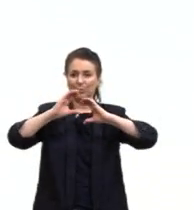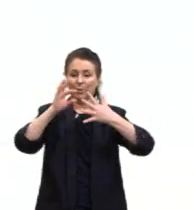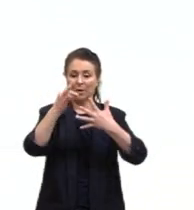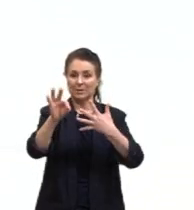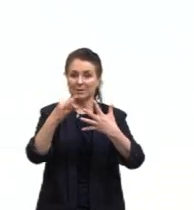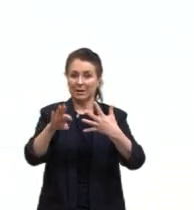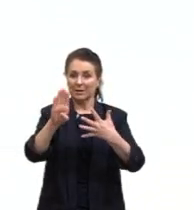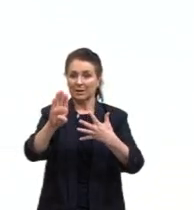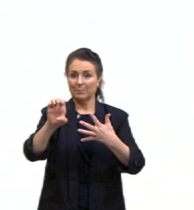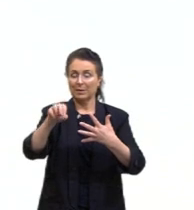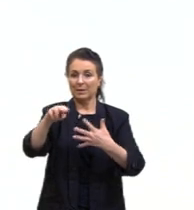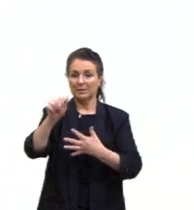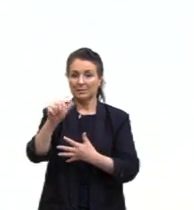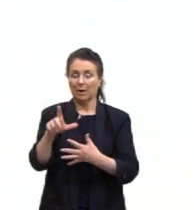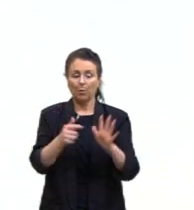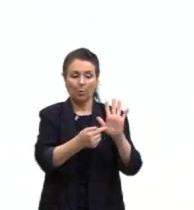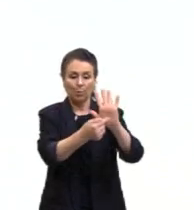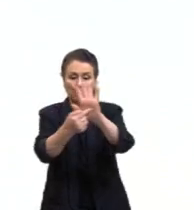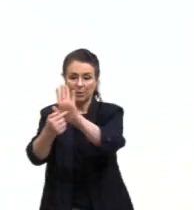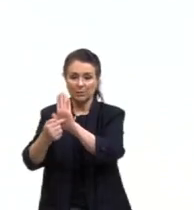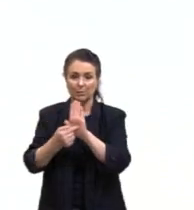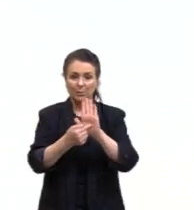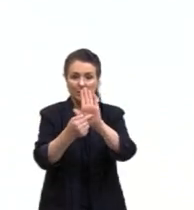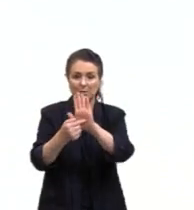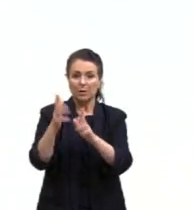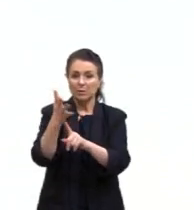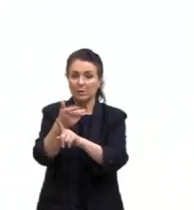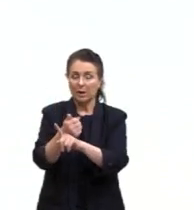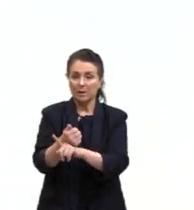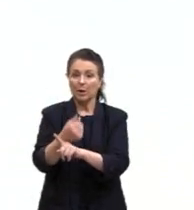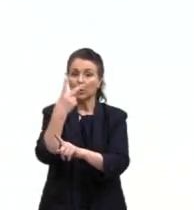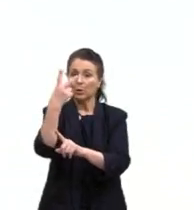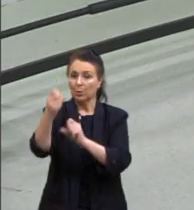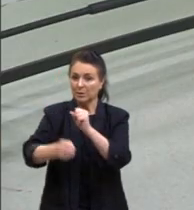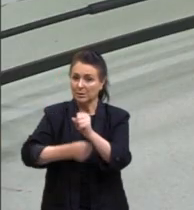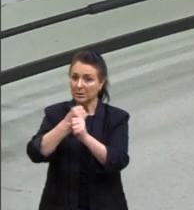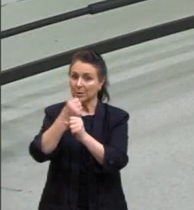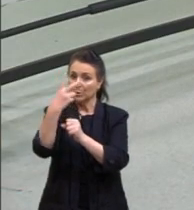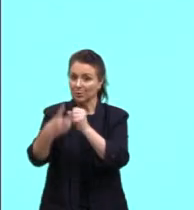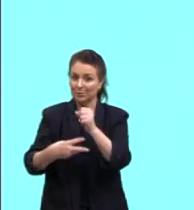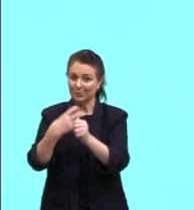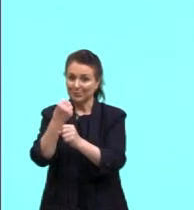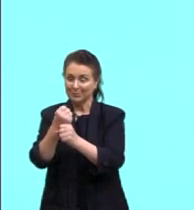Paulo, é uma exposição de artes que ocorre a cada dois anos na cidade de São Paulo,